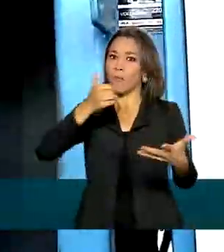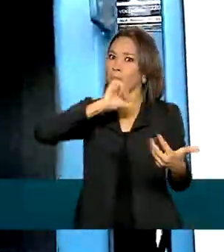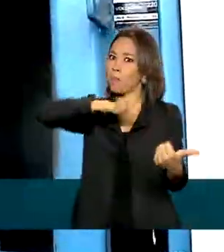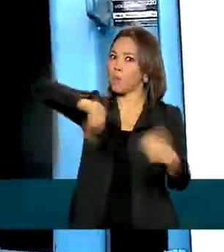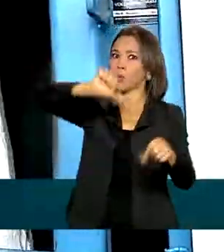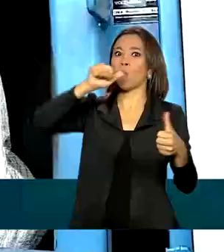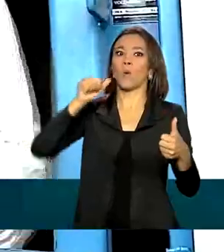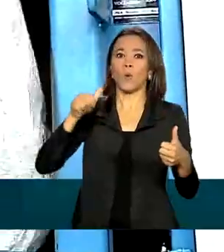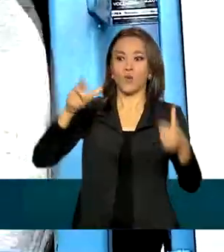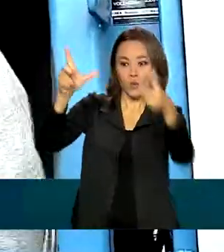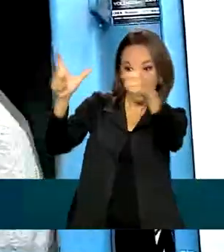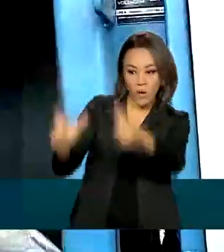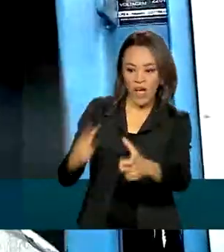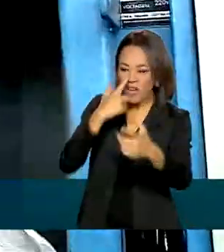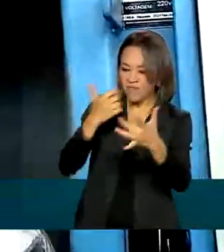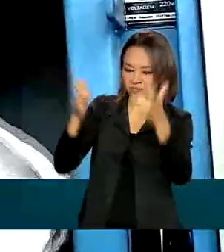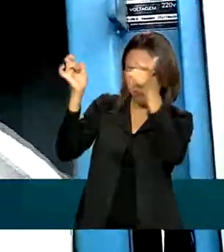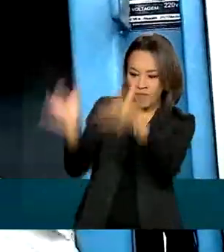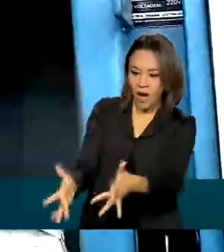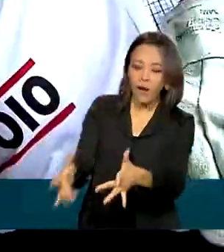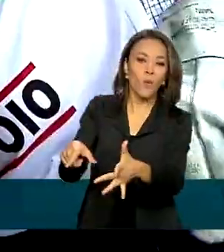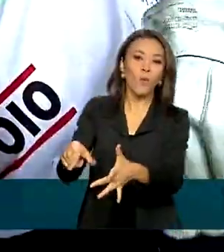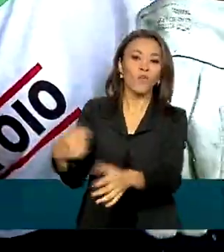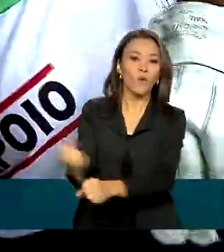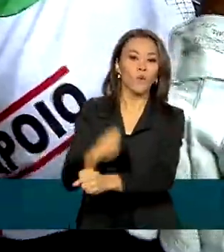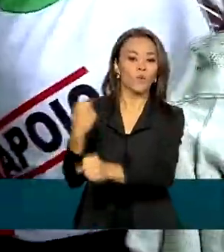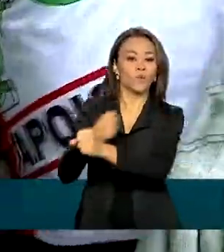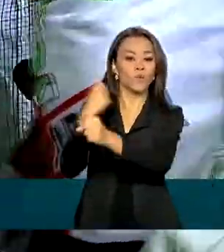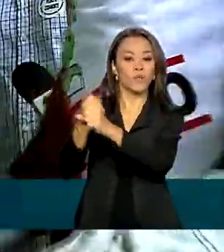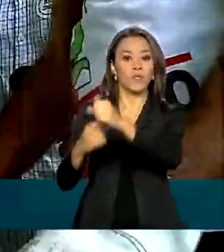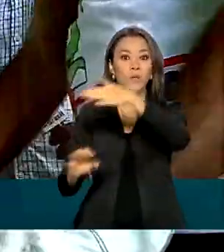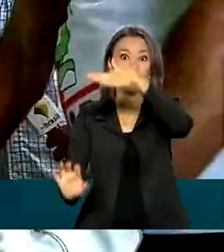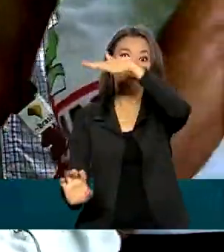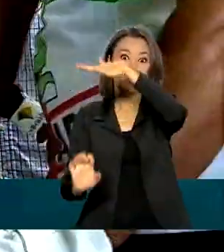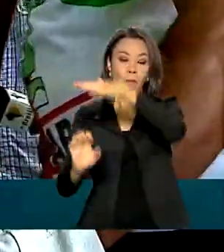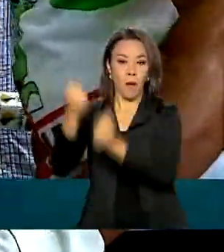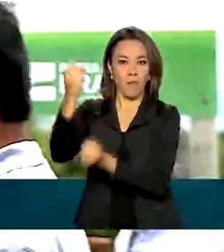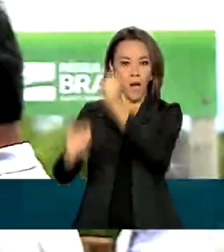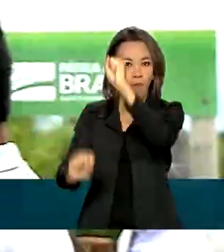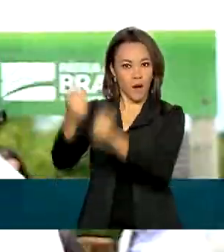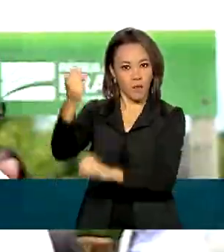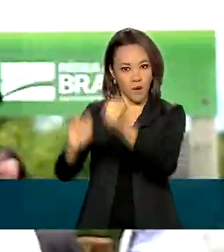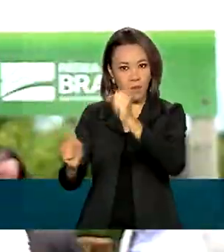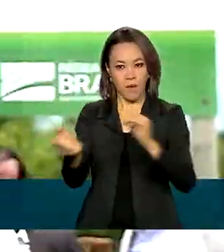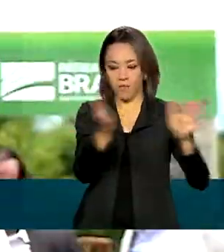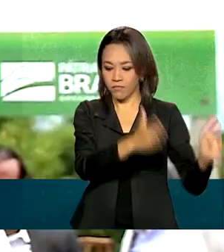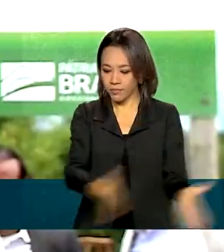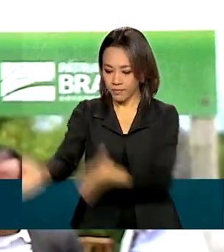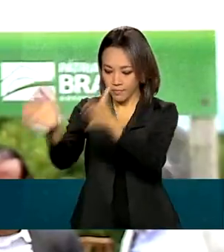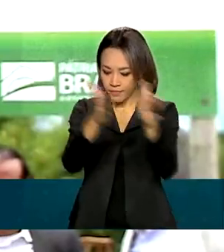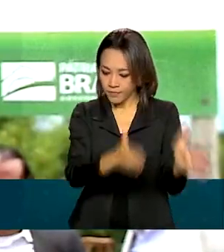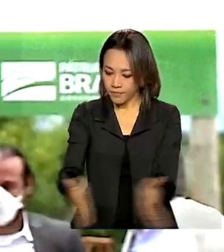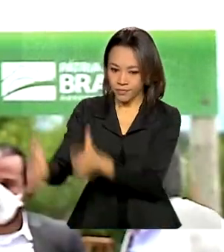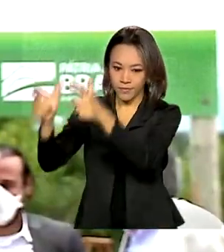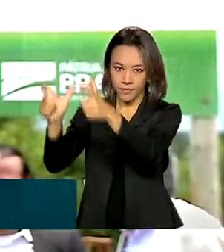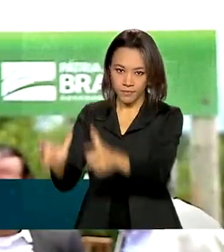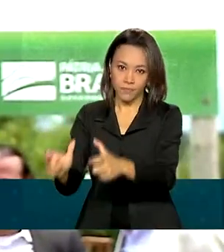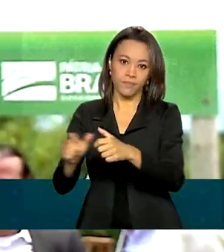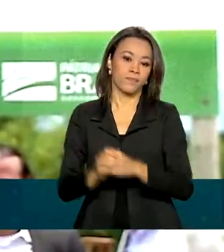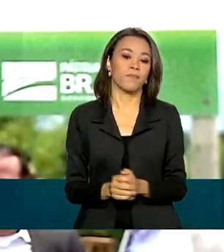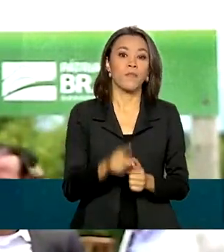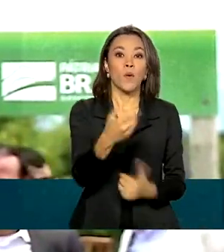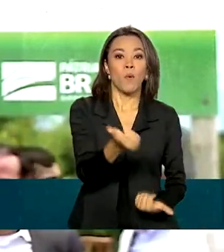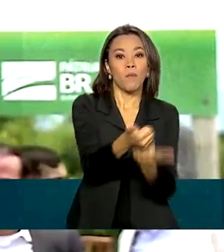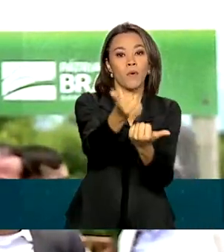Bem no local do lixão, foi construída uma usina de triagem e compostagem. O apoio do governo federal é